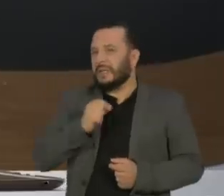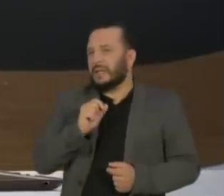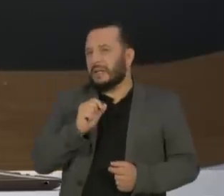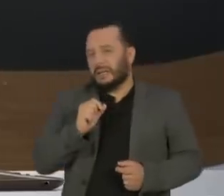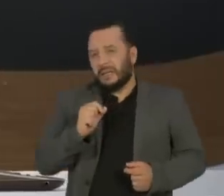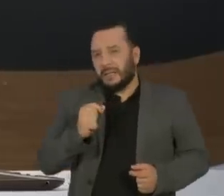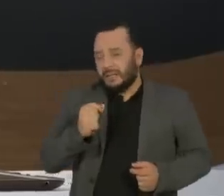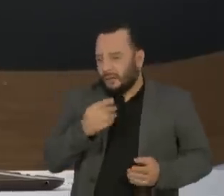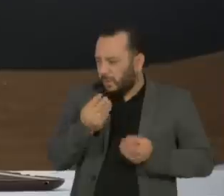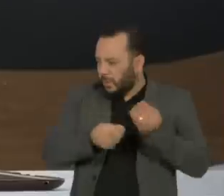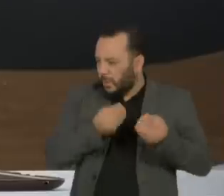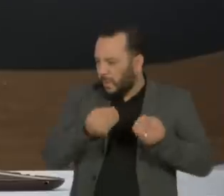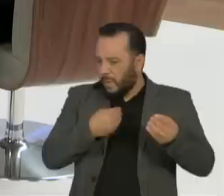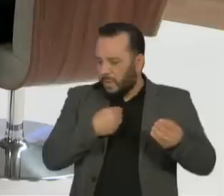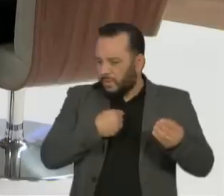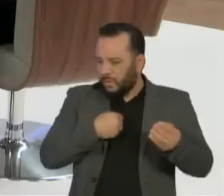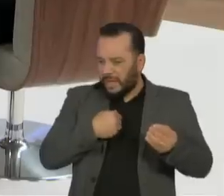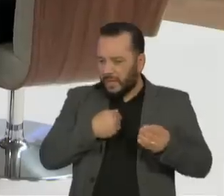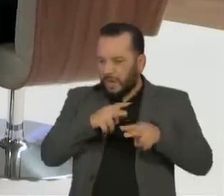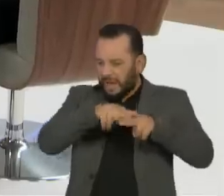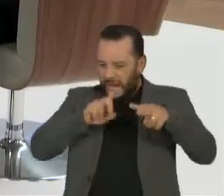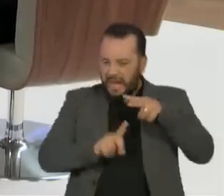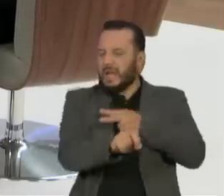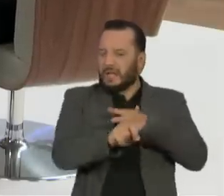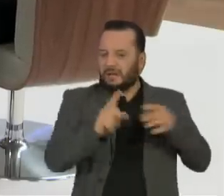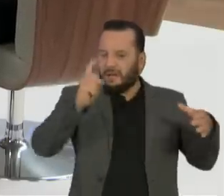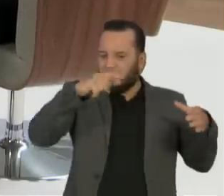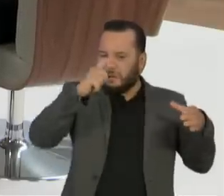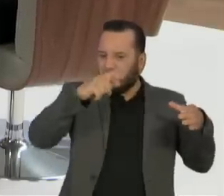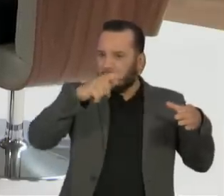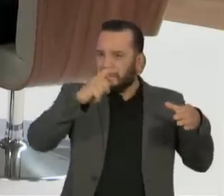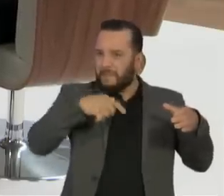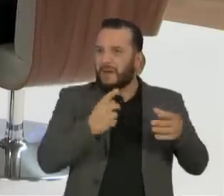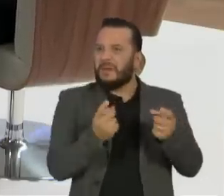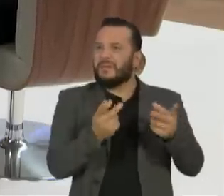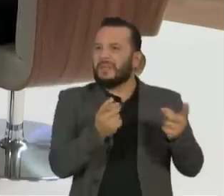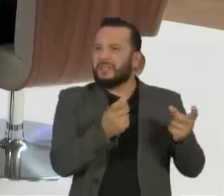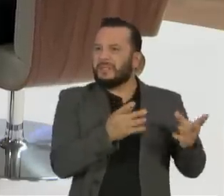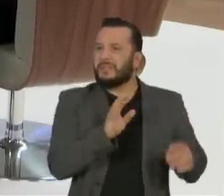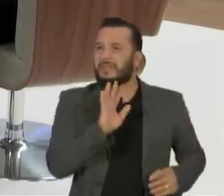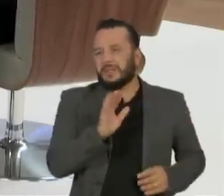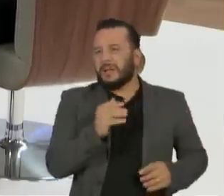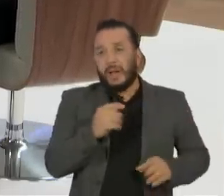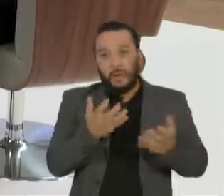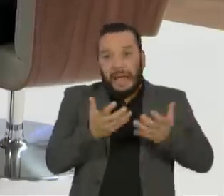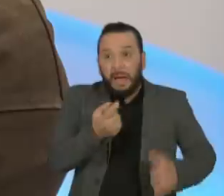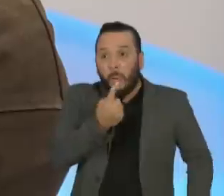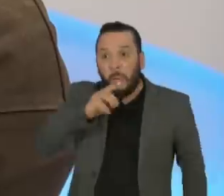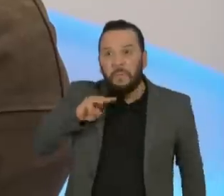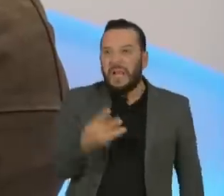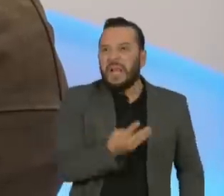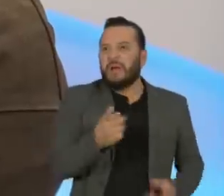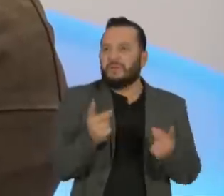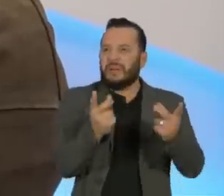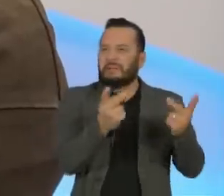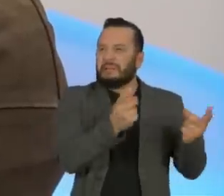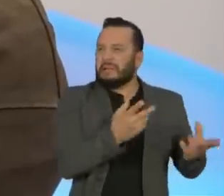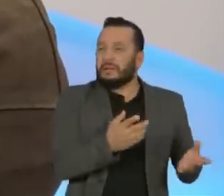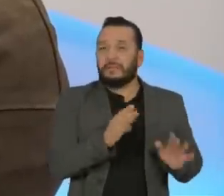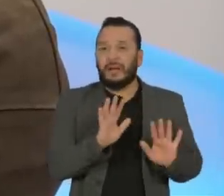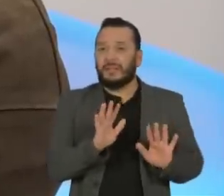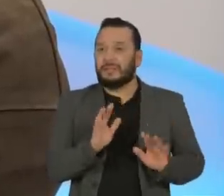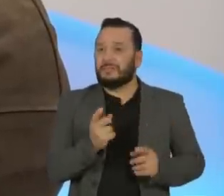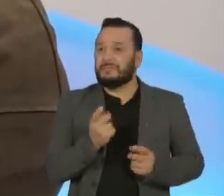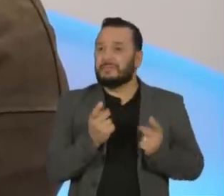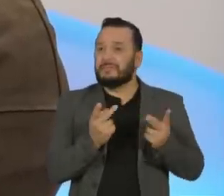relação à minha soltura. E era para eu ter vendido um milhão de cópias daquele álbum, em virtude de todo o alarido que causou, e, de